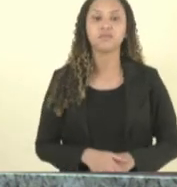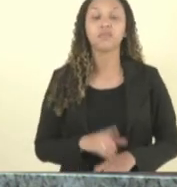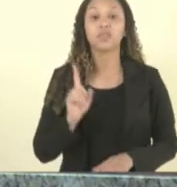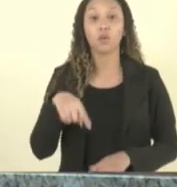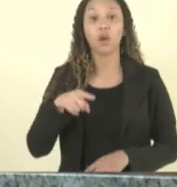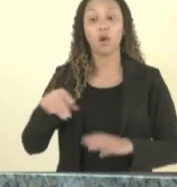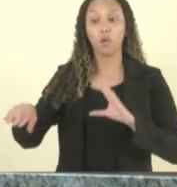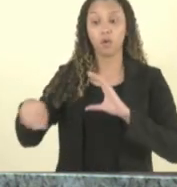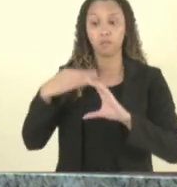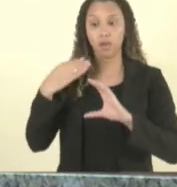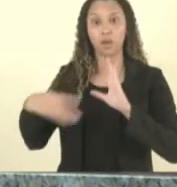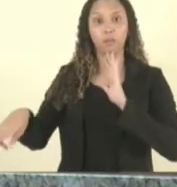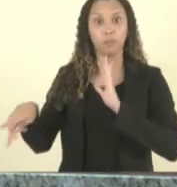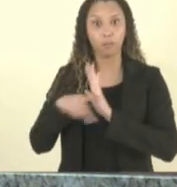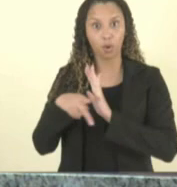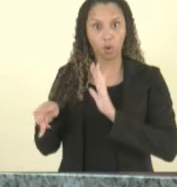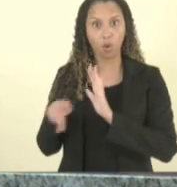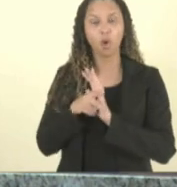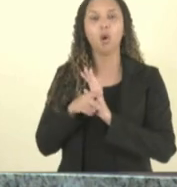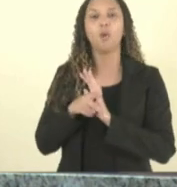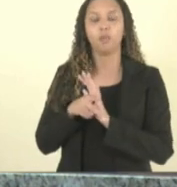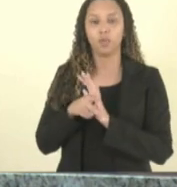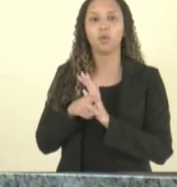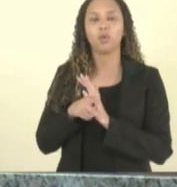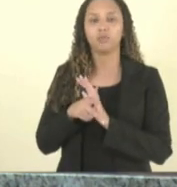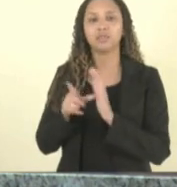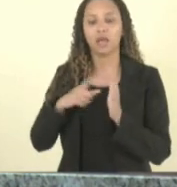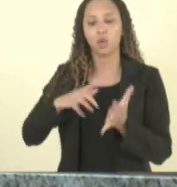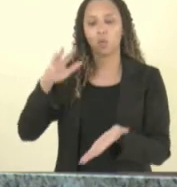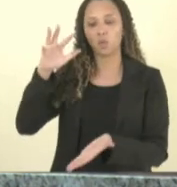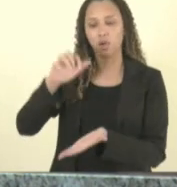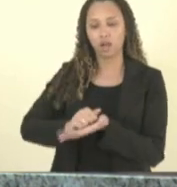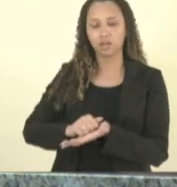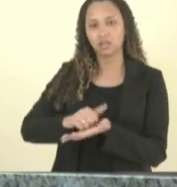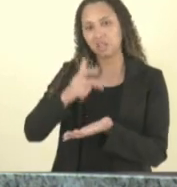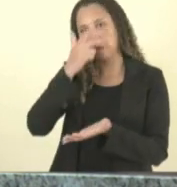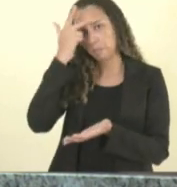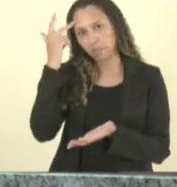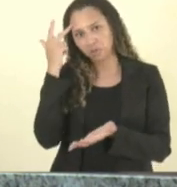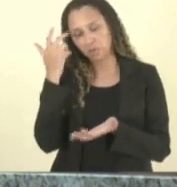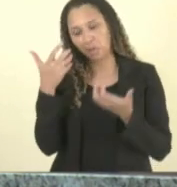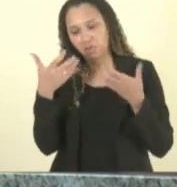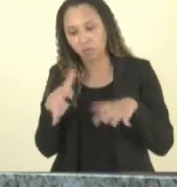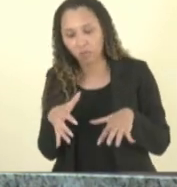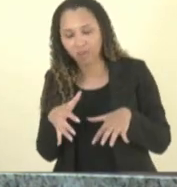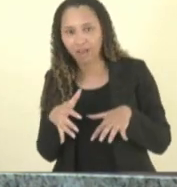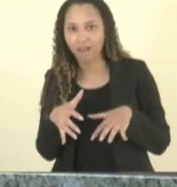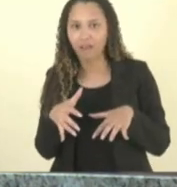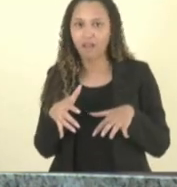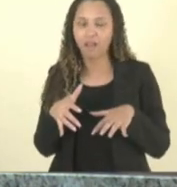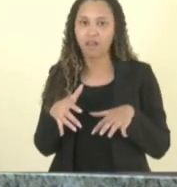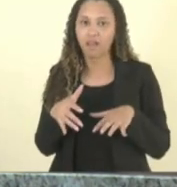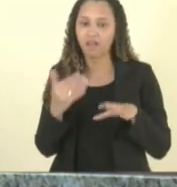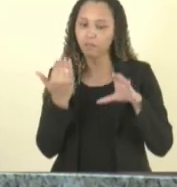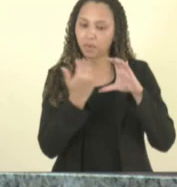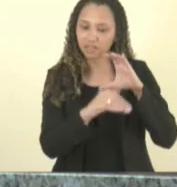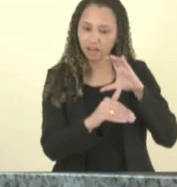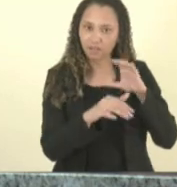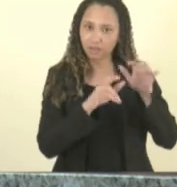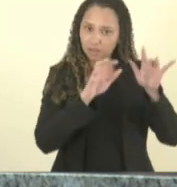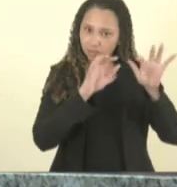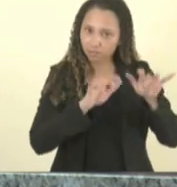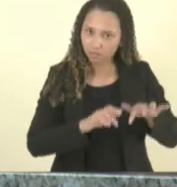-mail da ouvidoria tem um cadastro ou se a pessoa não quiser ou não tiver condições de